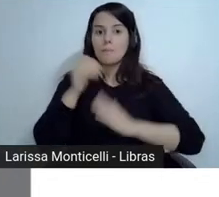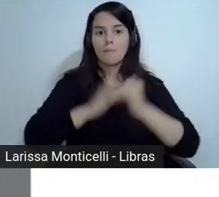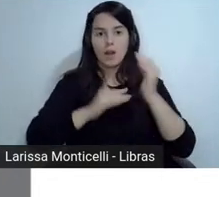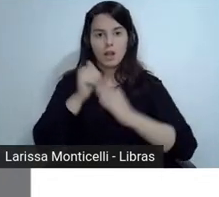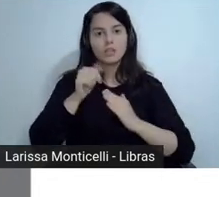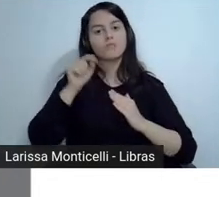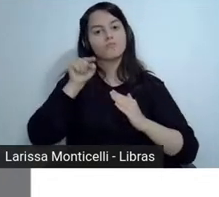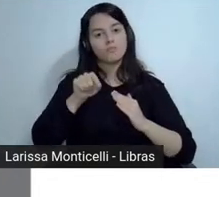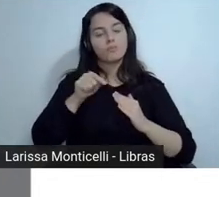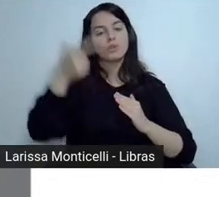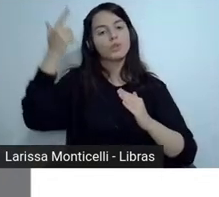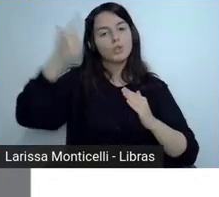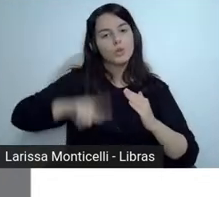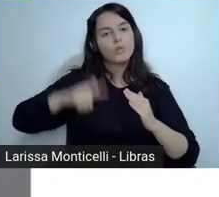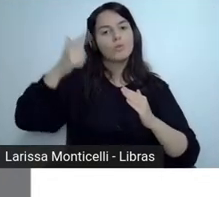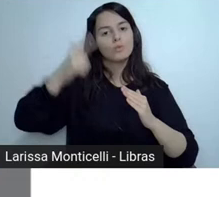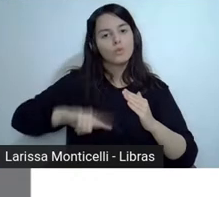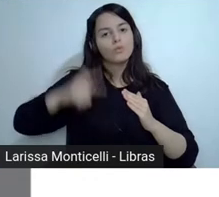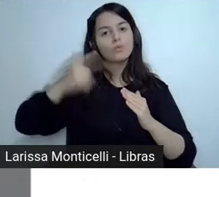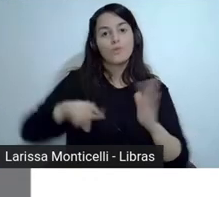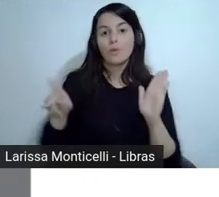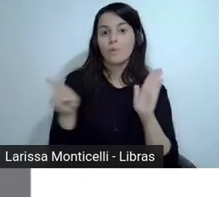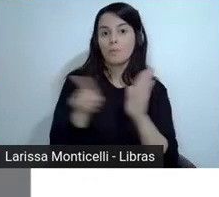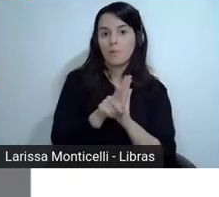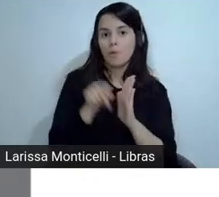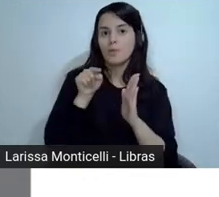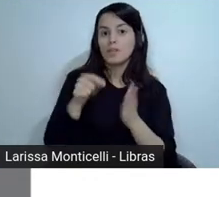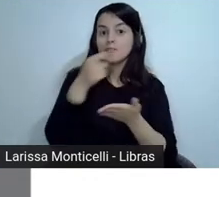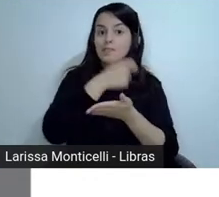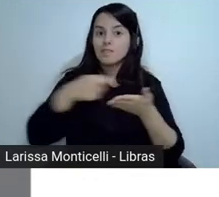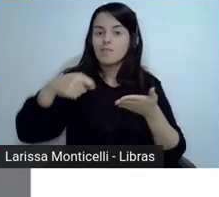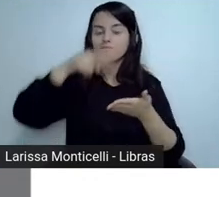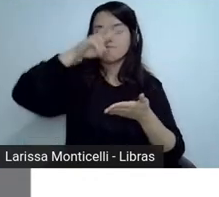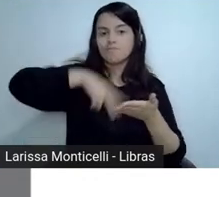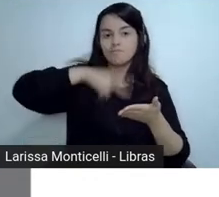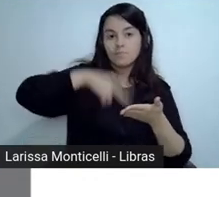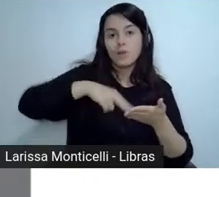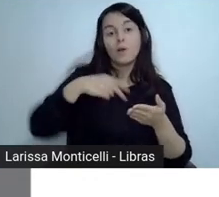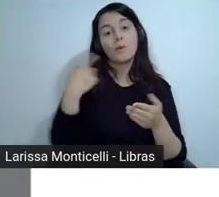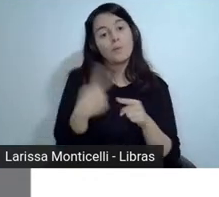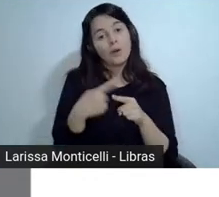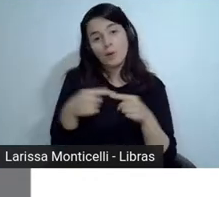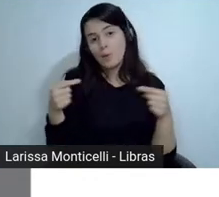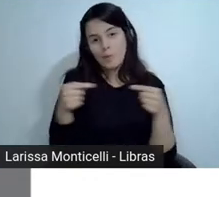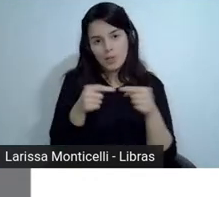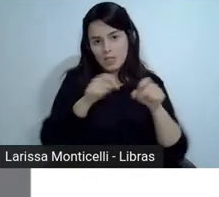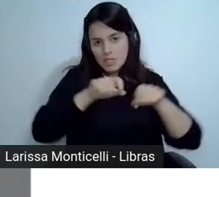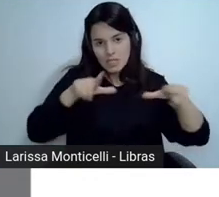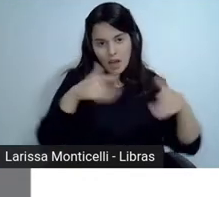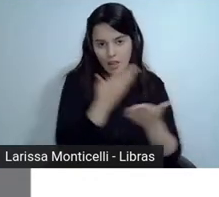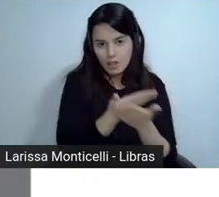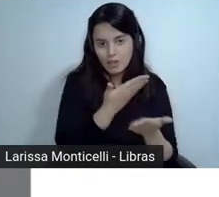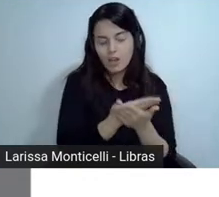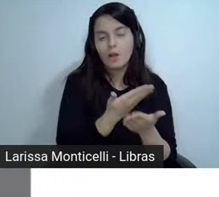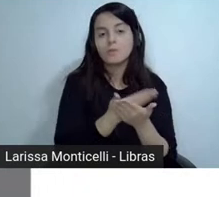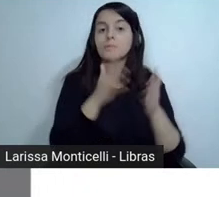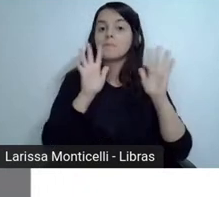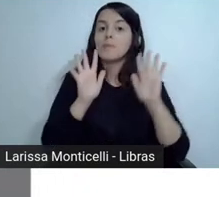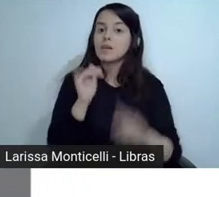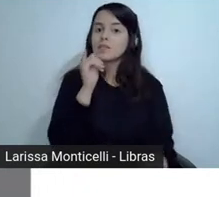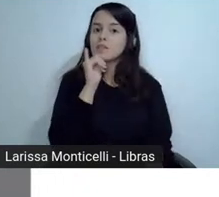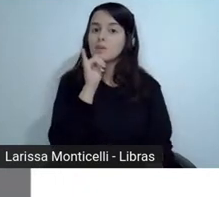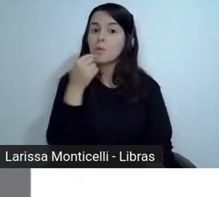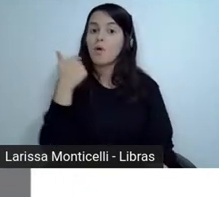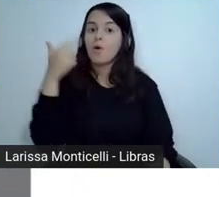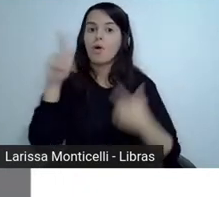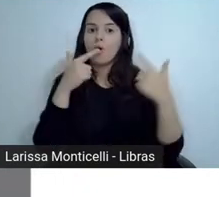que a gente tem mais imediatas de sala de aula, né? Mas queremos saber também se vocês já levaram outros textos, por exemplo,